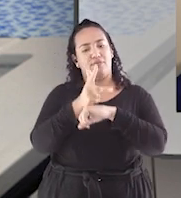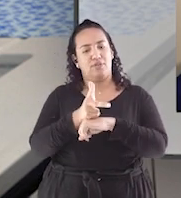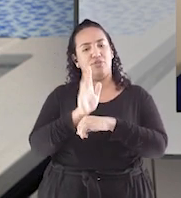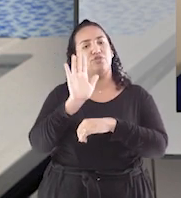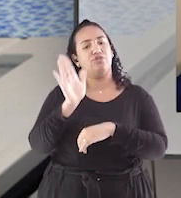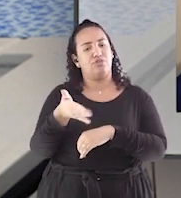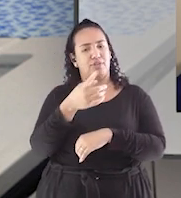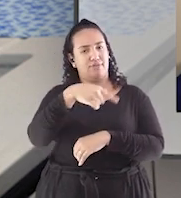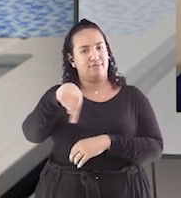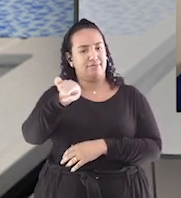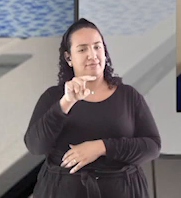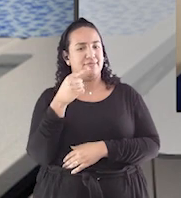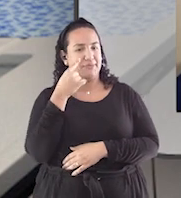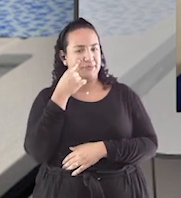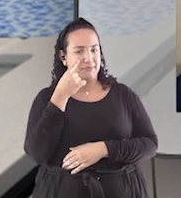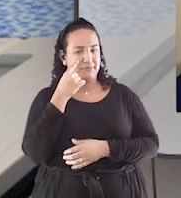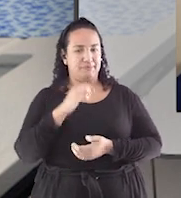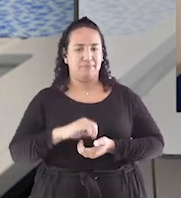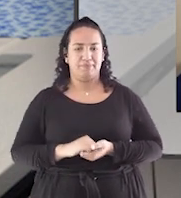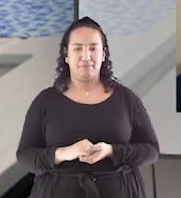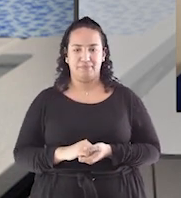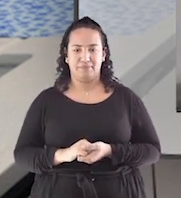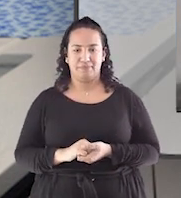vídeos. Você pode ver aqui.